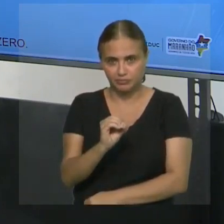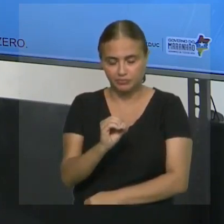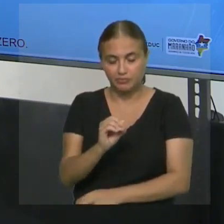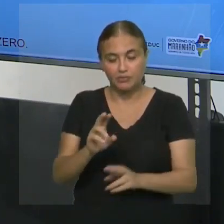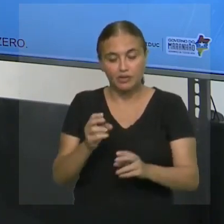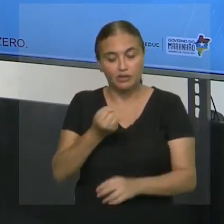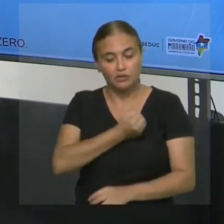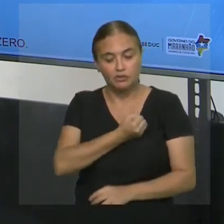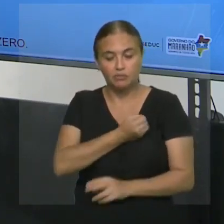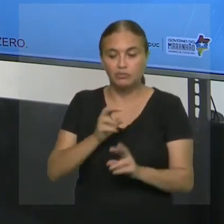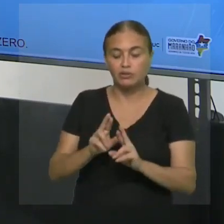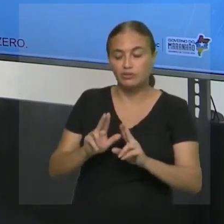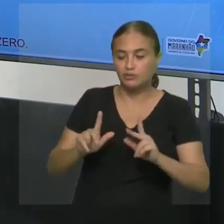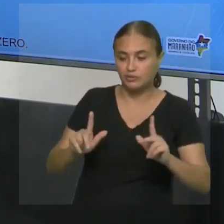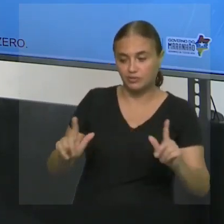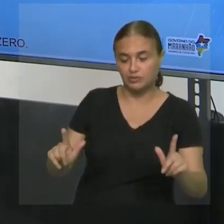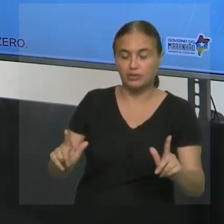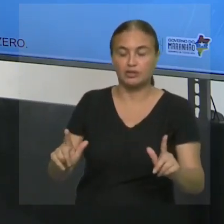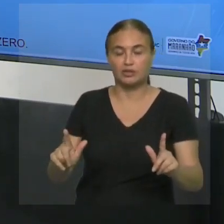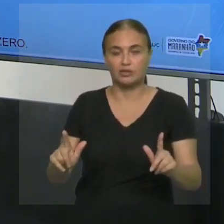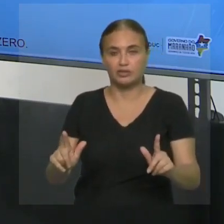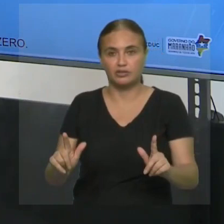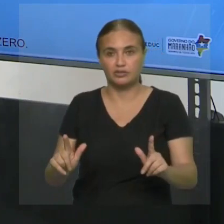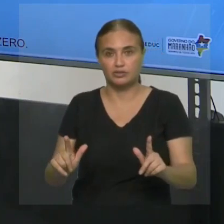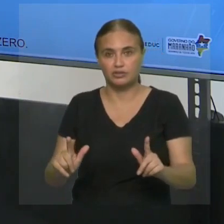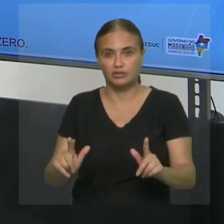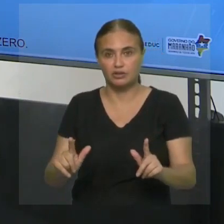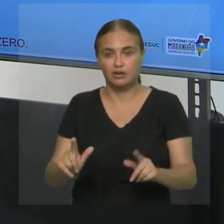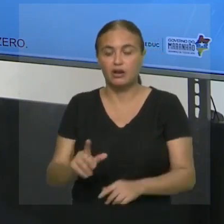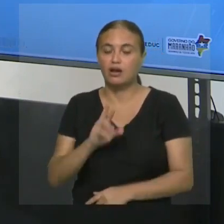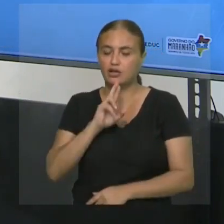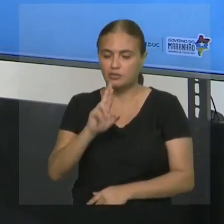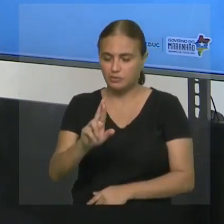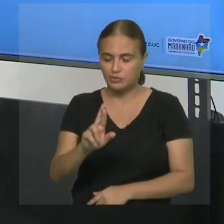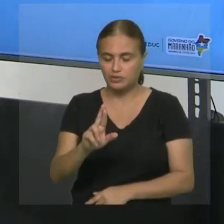opostos, o resultado vai dar zero na adição.